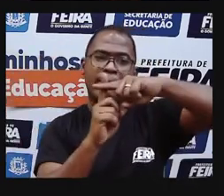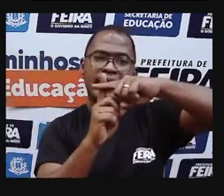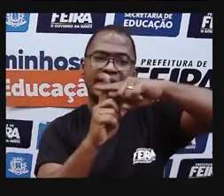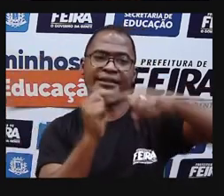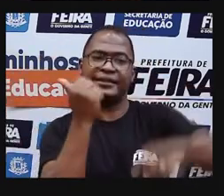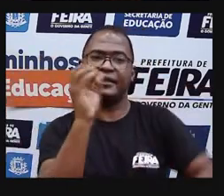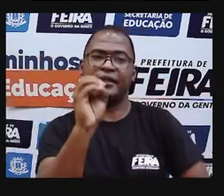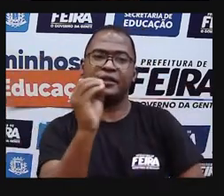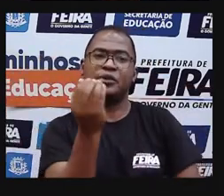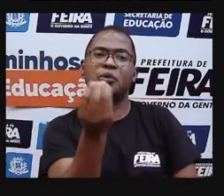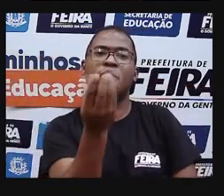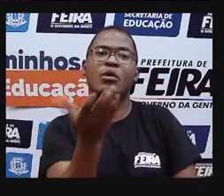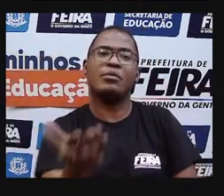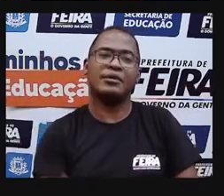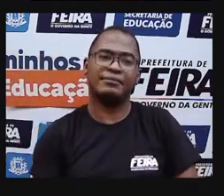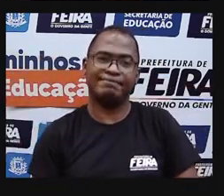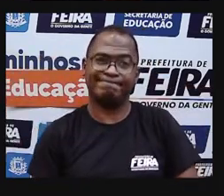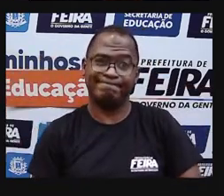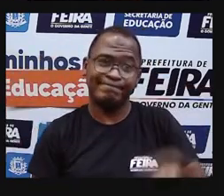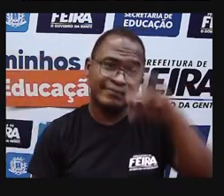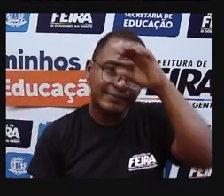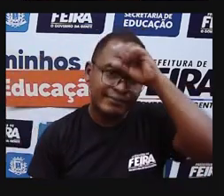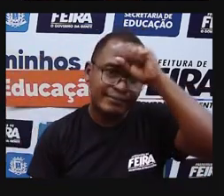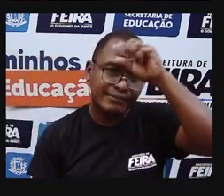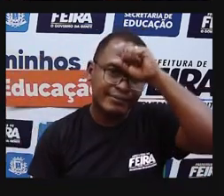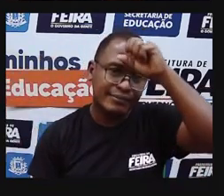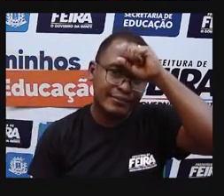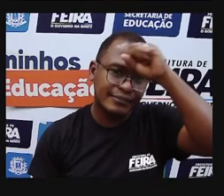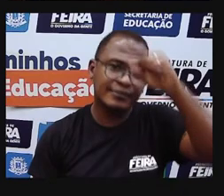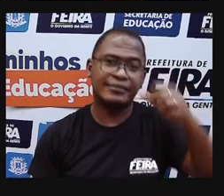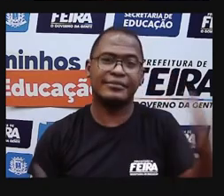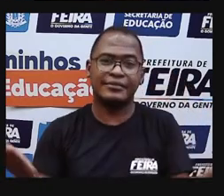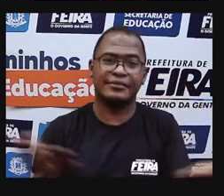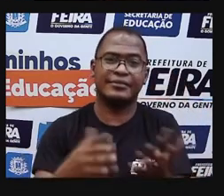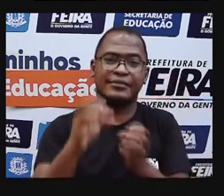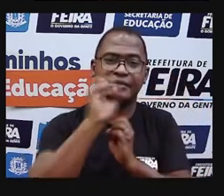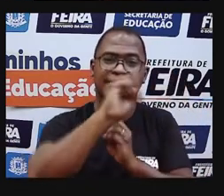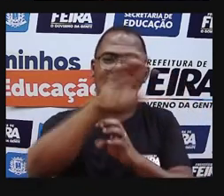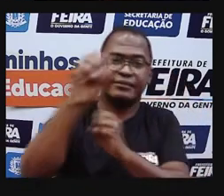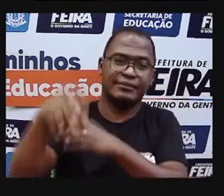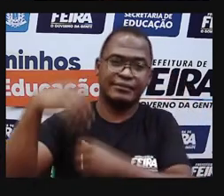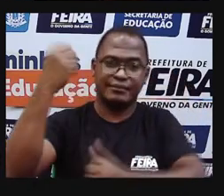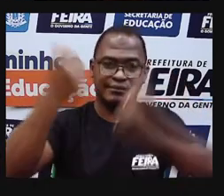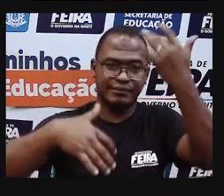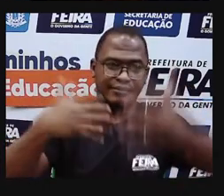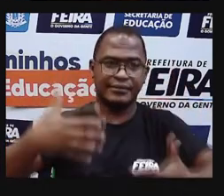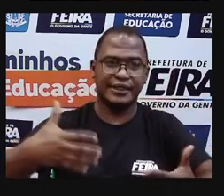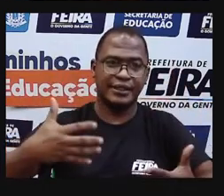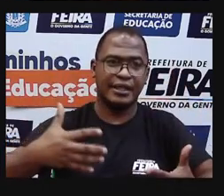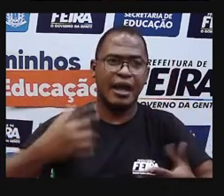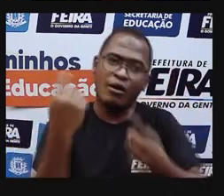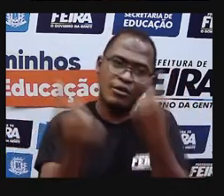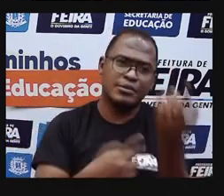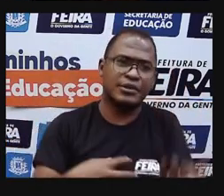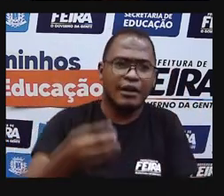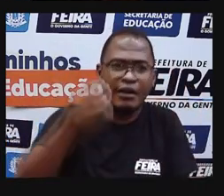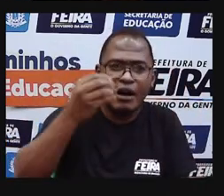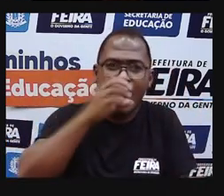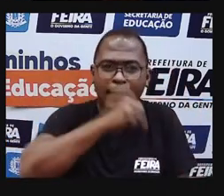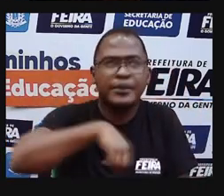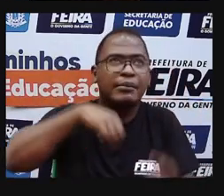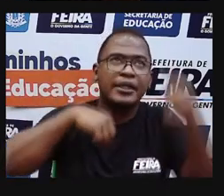Então, a gente vai precisar pegar nosso papel, claro que tem aquelas pessoas muito rápidas em fazer contas, mas em muitas